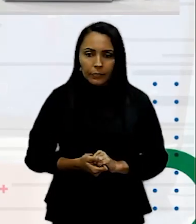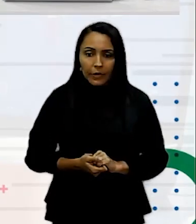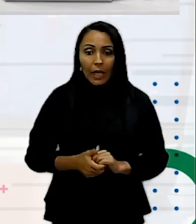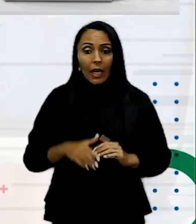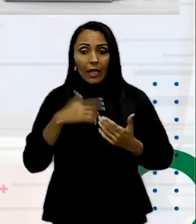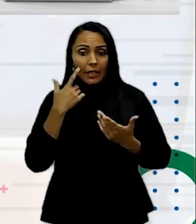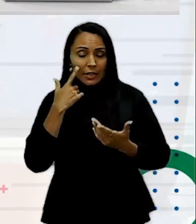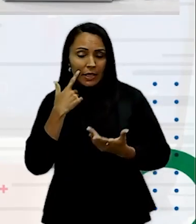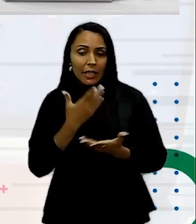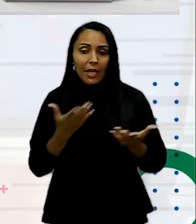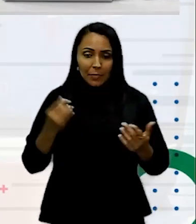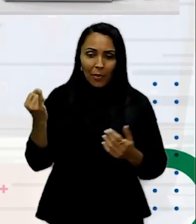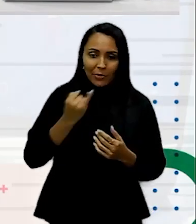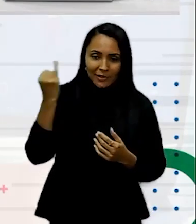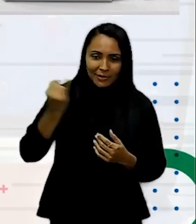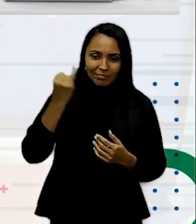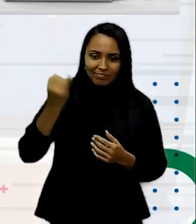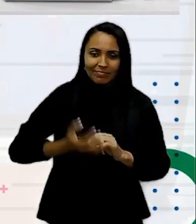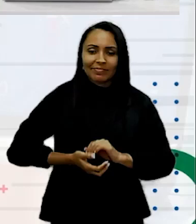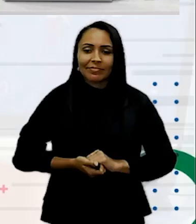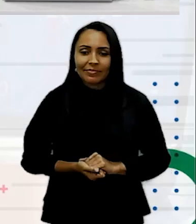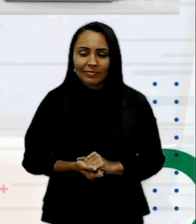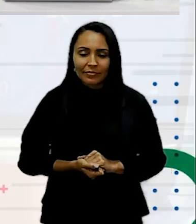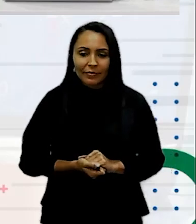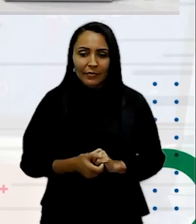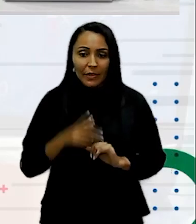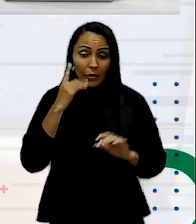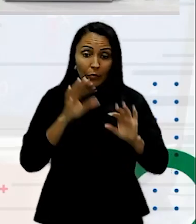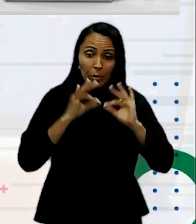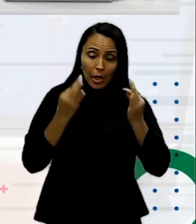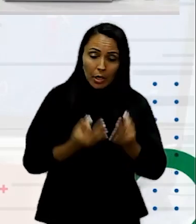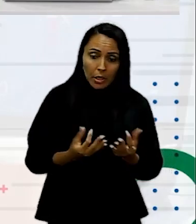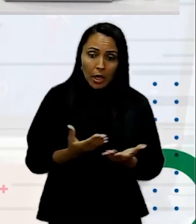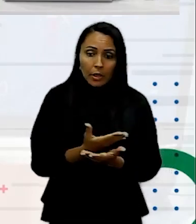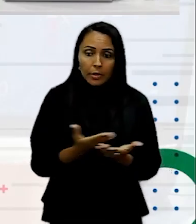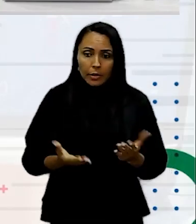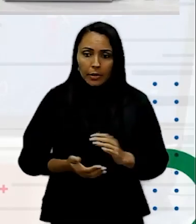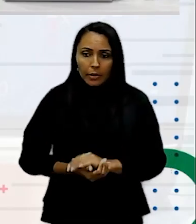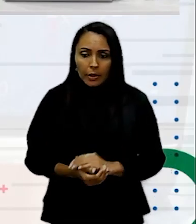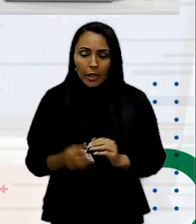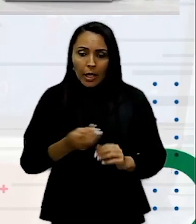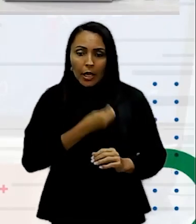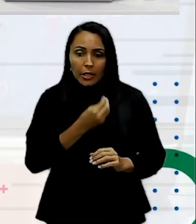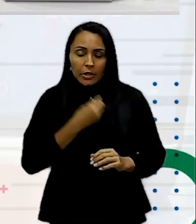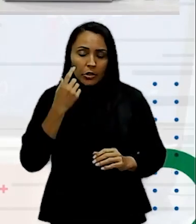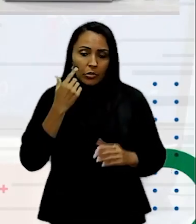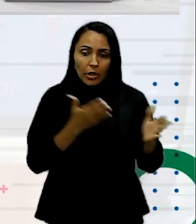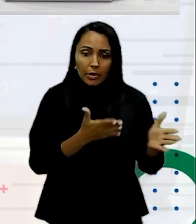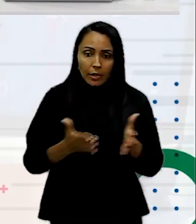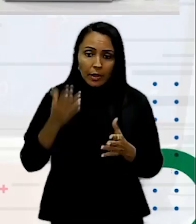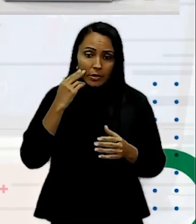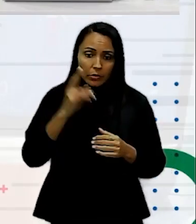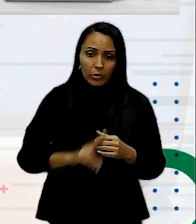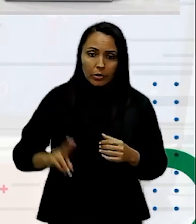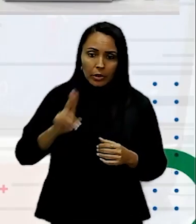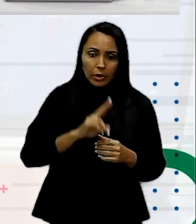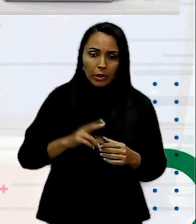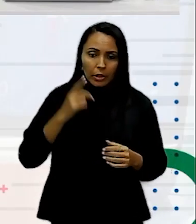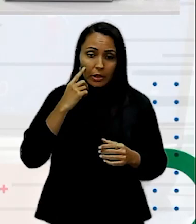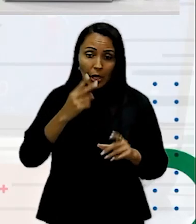Ah essa aqui é interessante Vamos lá Familiaridade Existe uma tendência do usuário Em criar uma